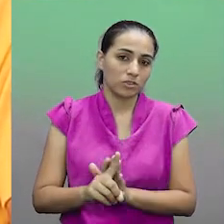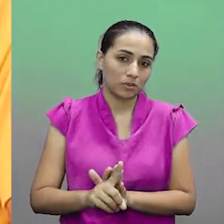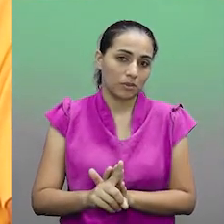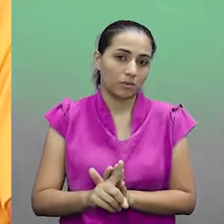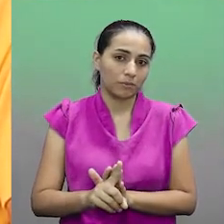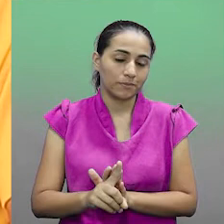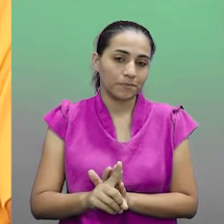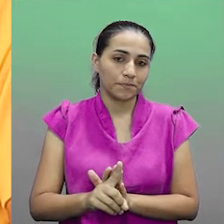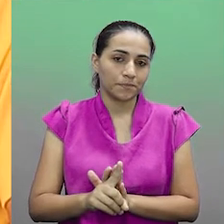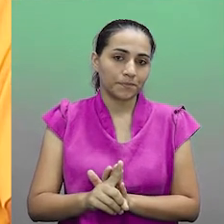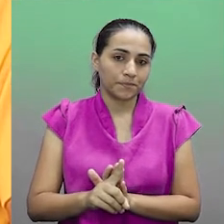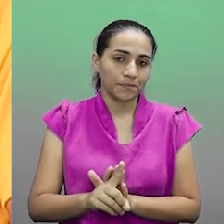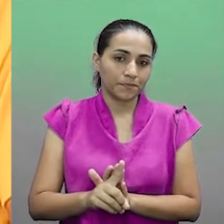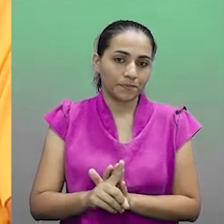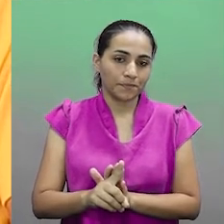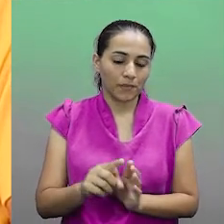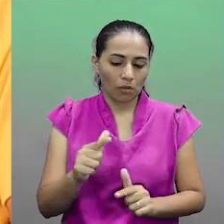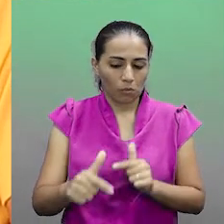de Cacoal,